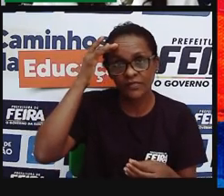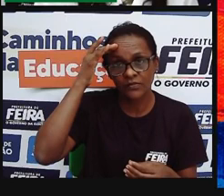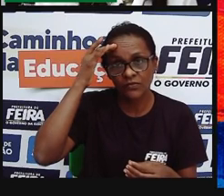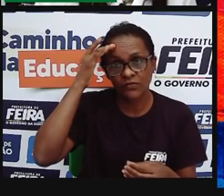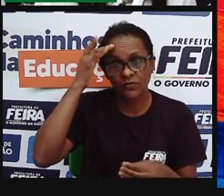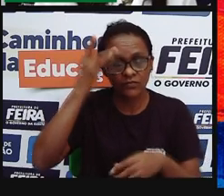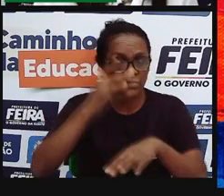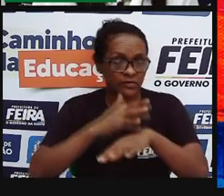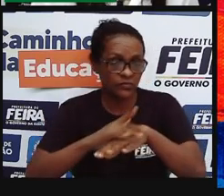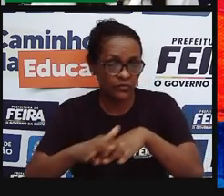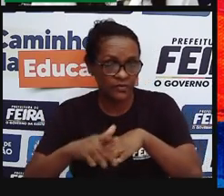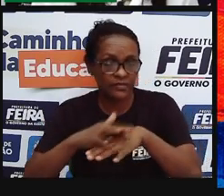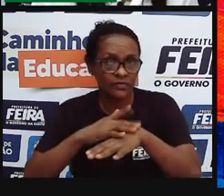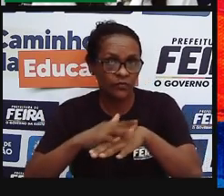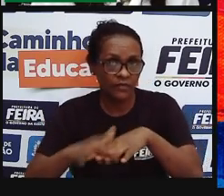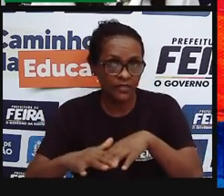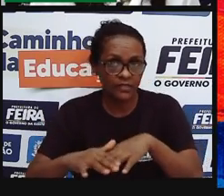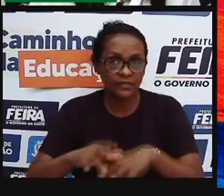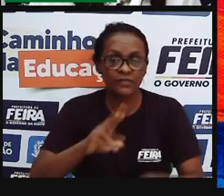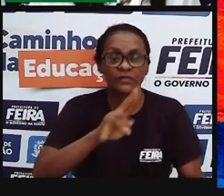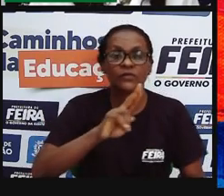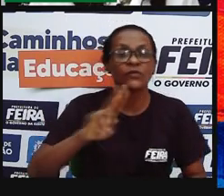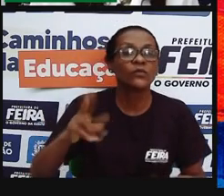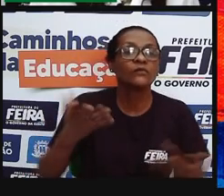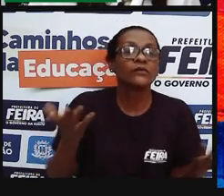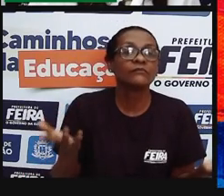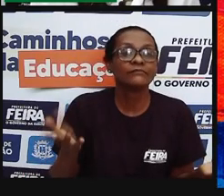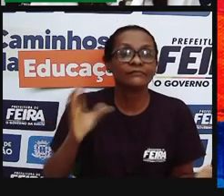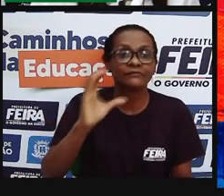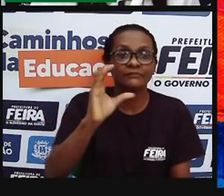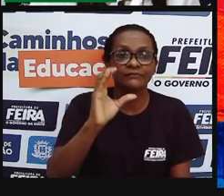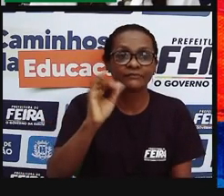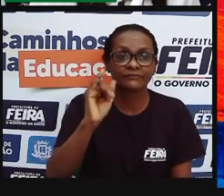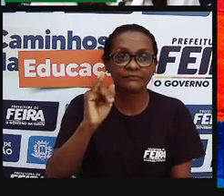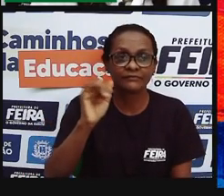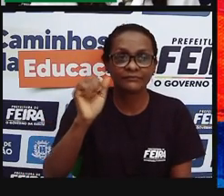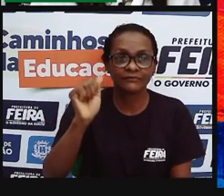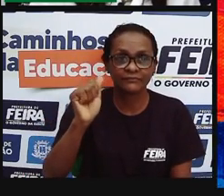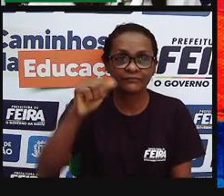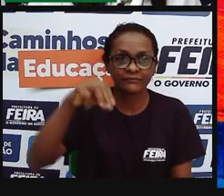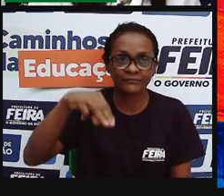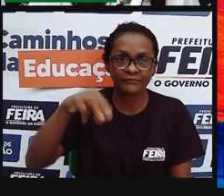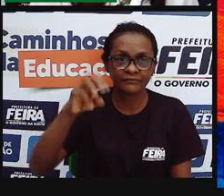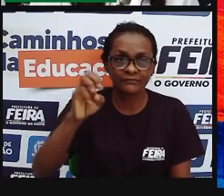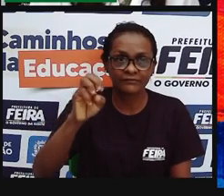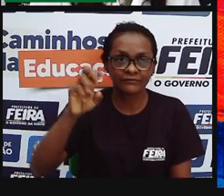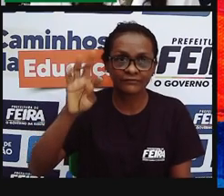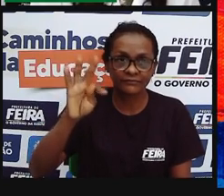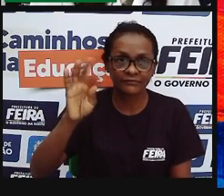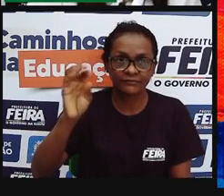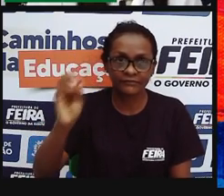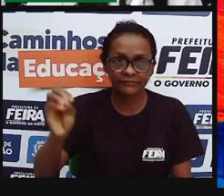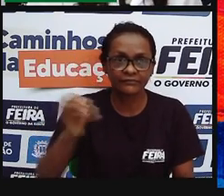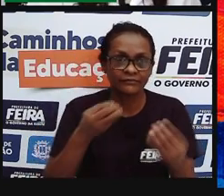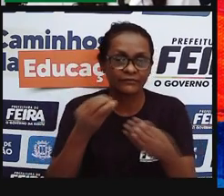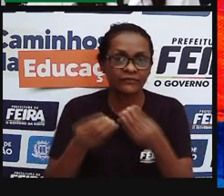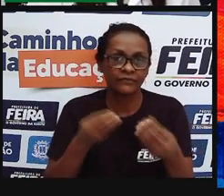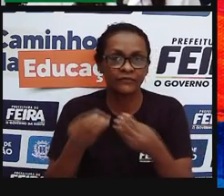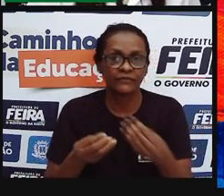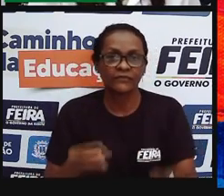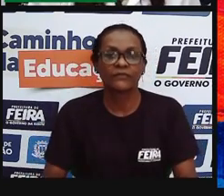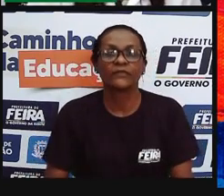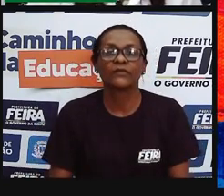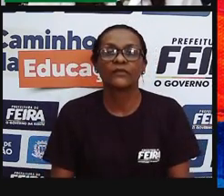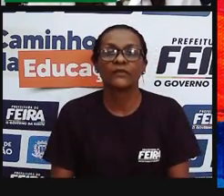com cianeto, né? E dentro dos seus estudos, o que aconteceu foi que todos os estudos que ela fez foram